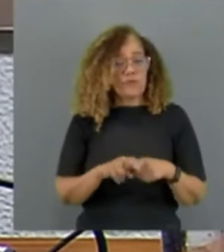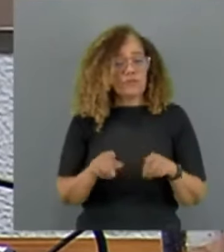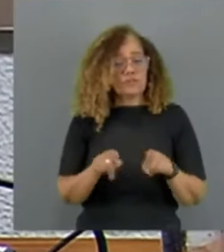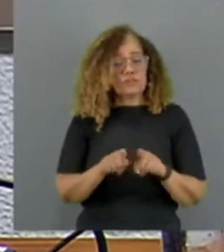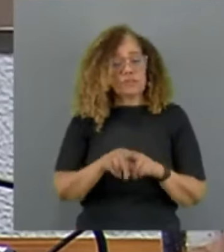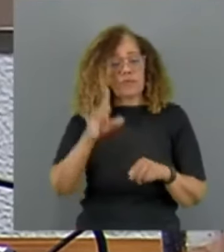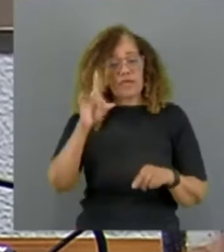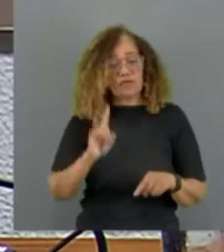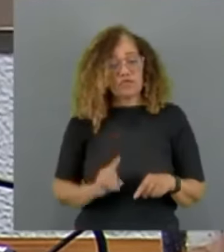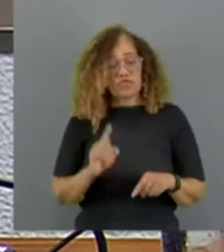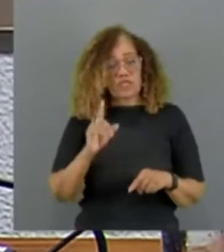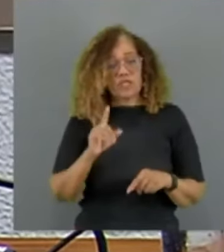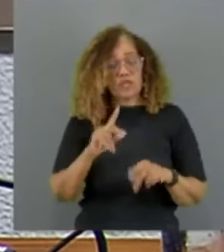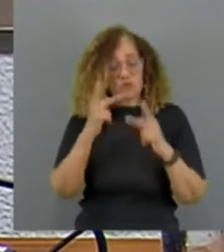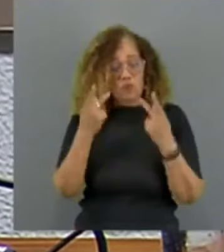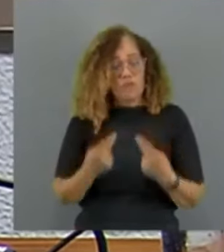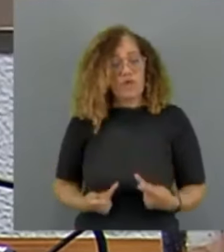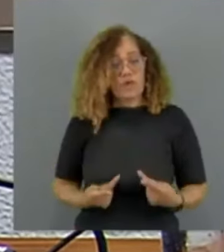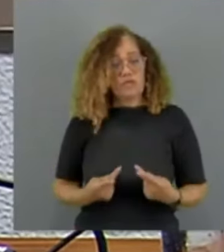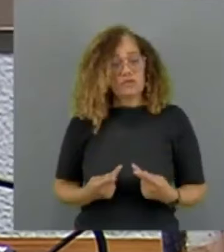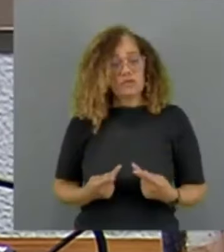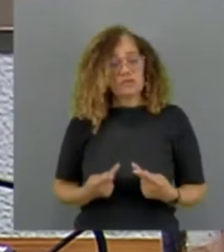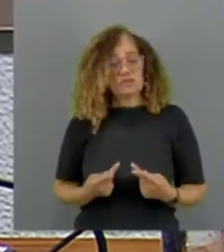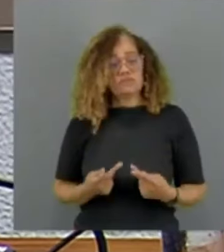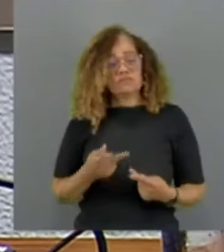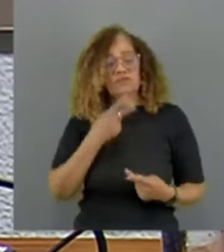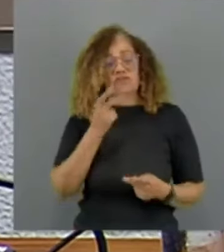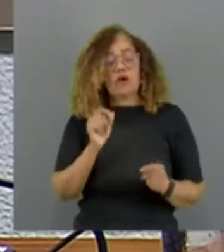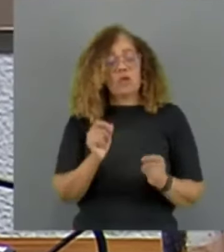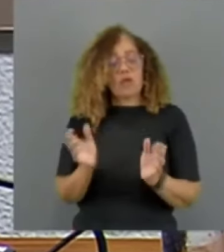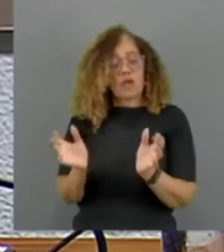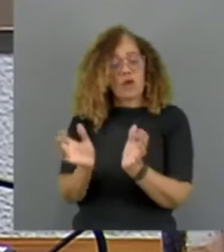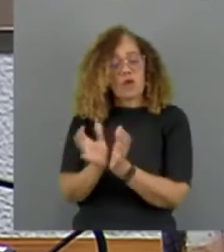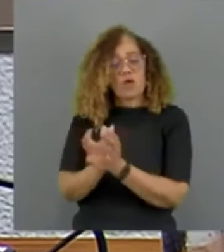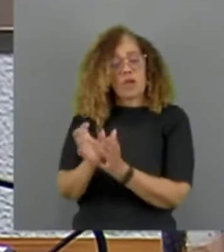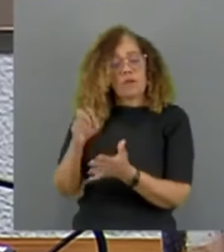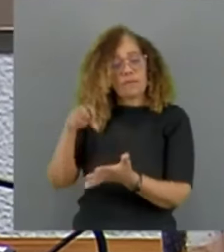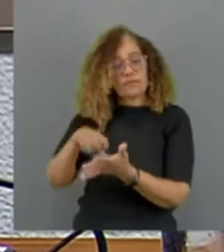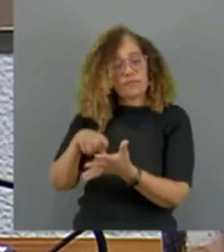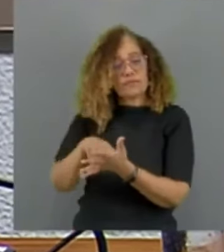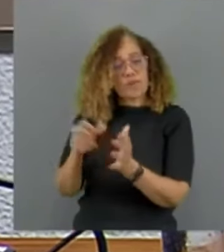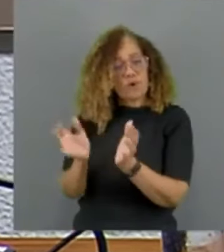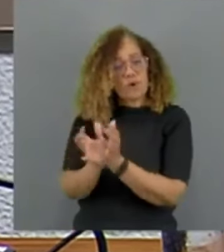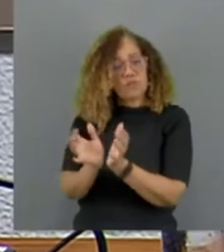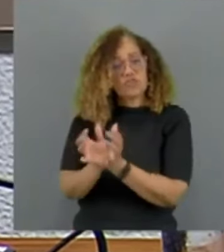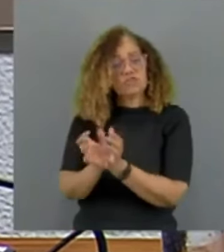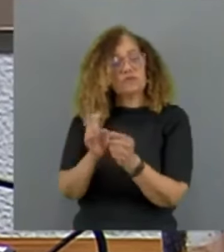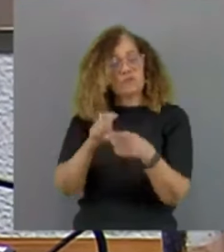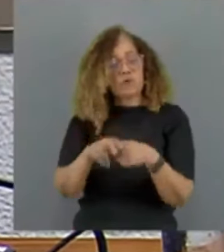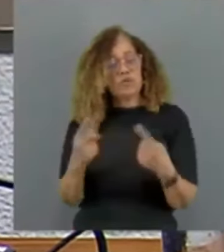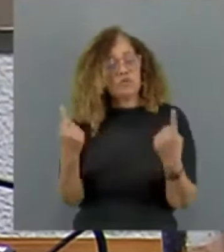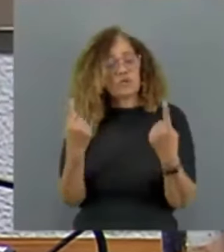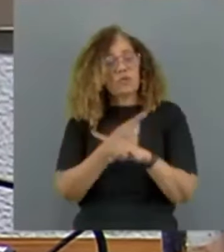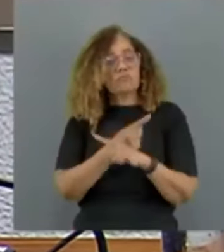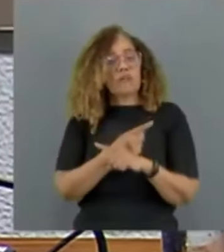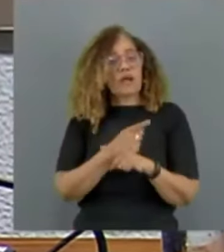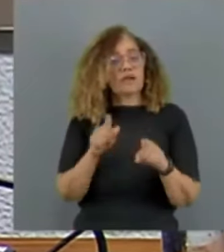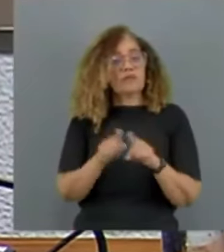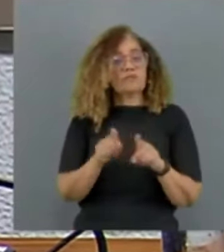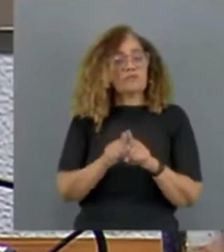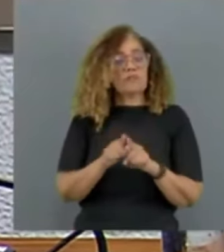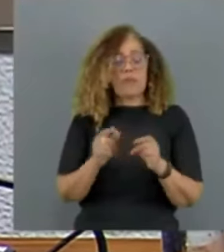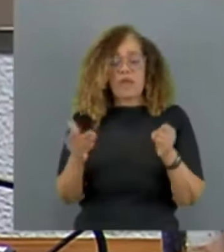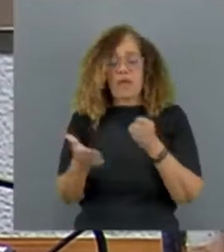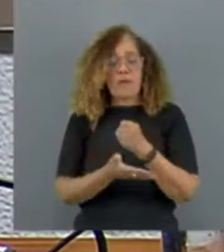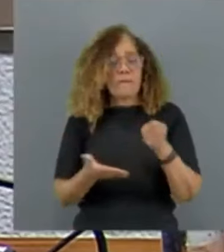Humanos das Nações Unidas, trata-se de punição coletiva. Essa atitude é absolutamente contrária aos princípios mais básicos